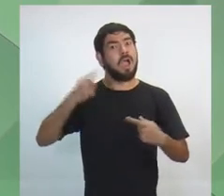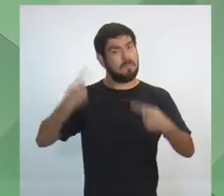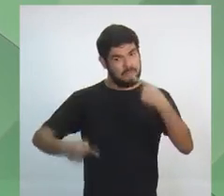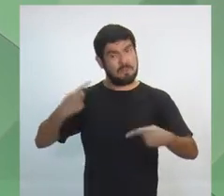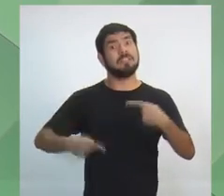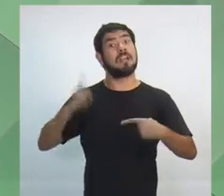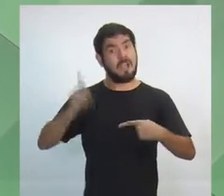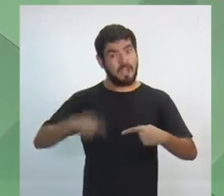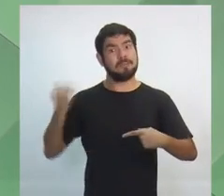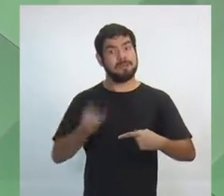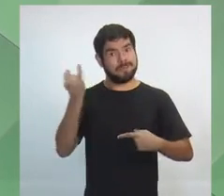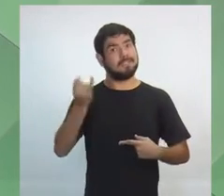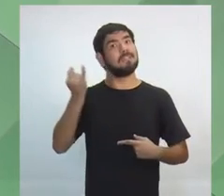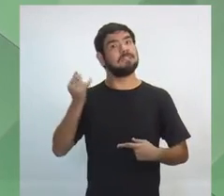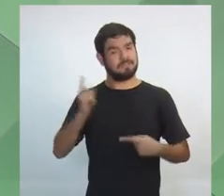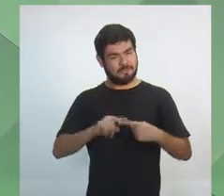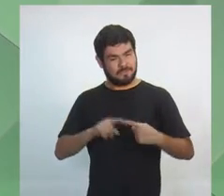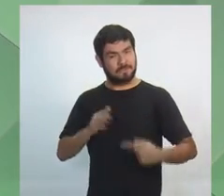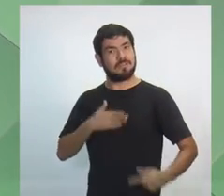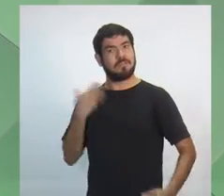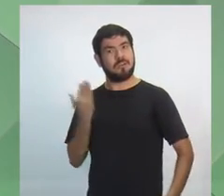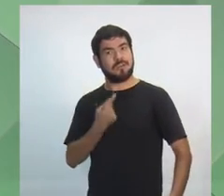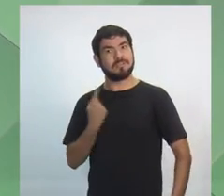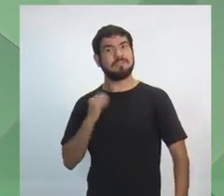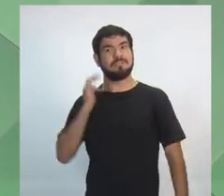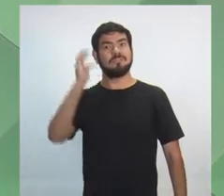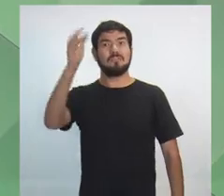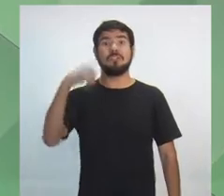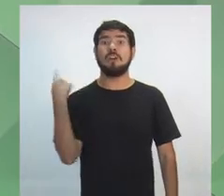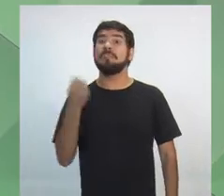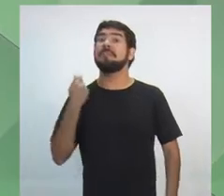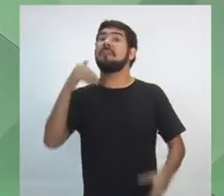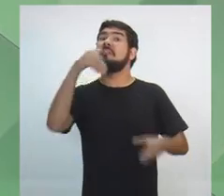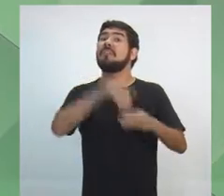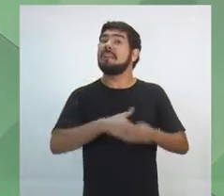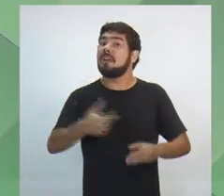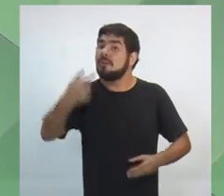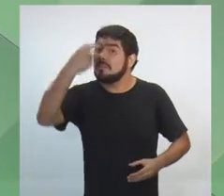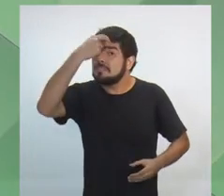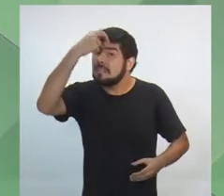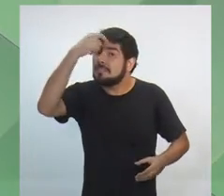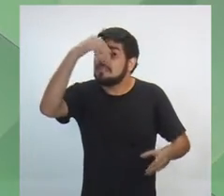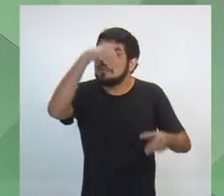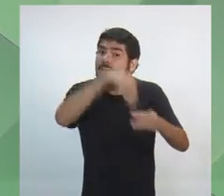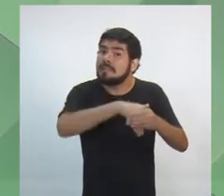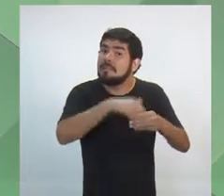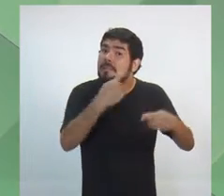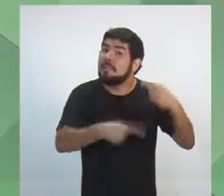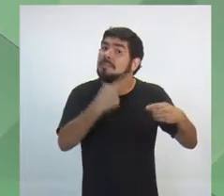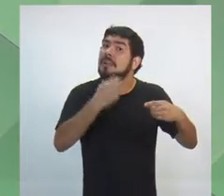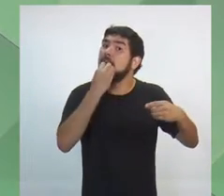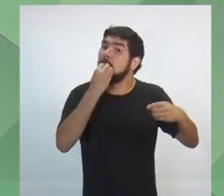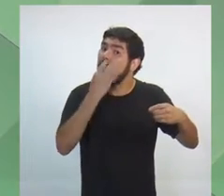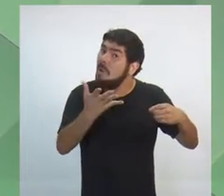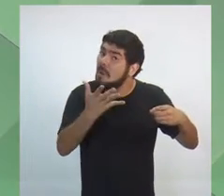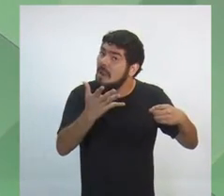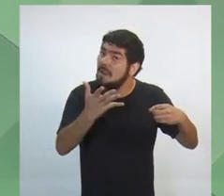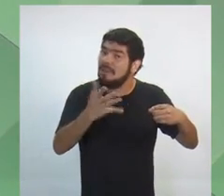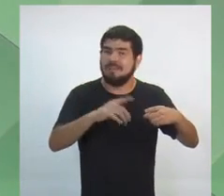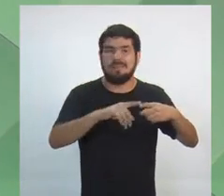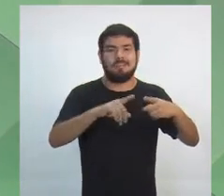nós precisamos votar com consciência. Com consciência que política é uma coisa boa. e que não pode servir para